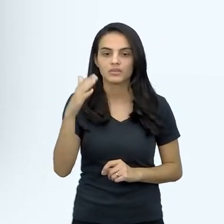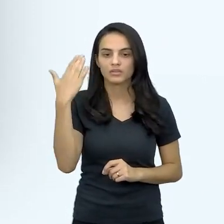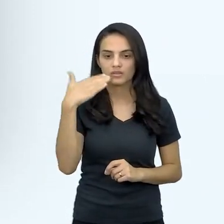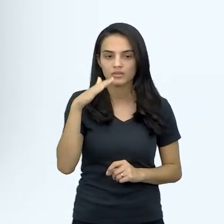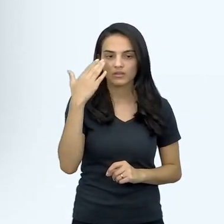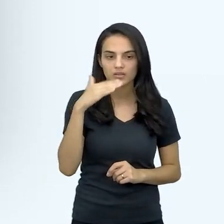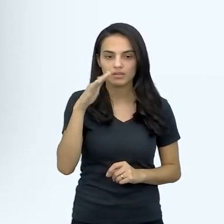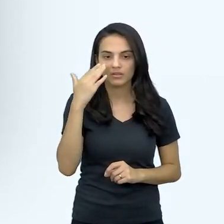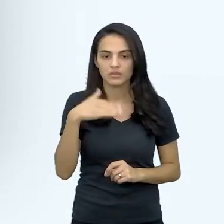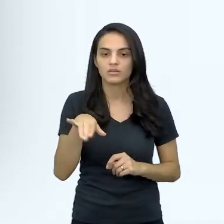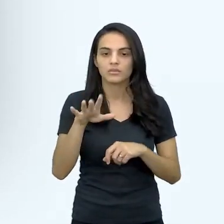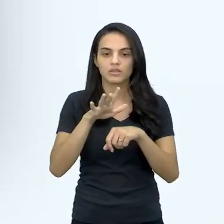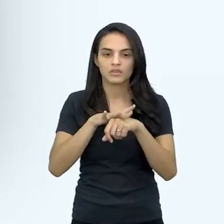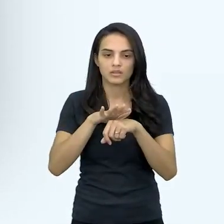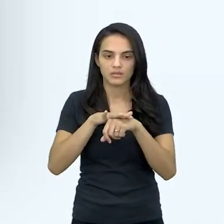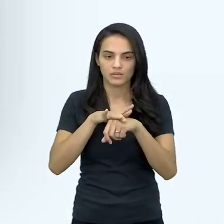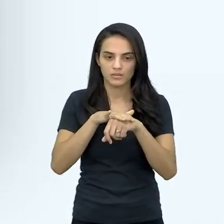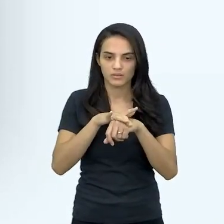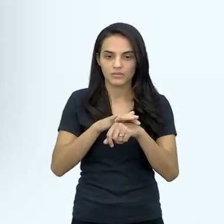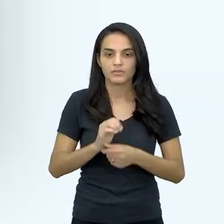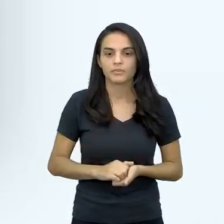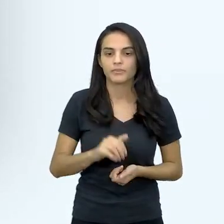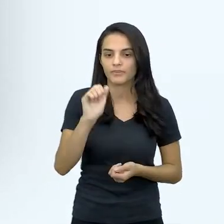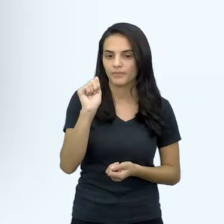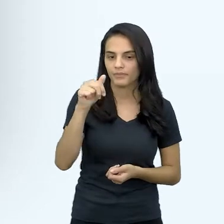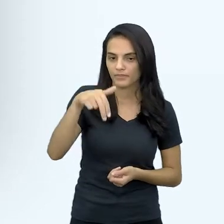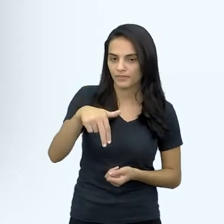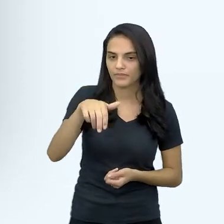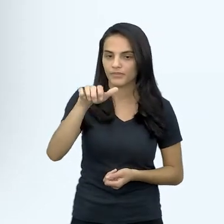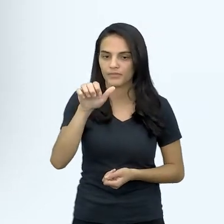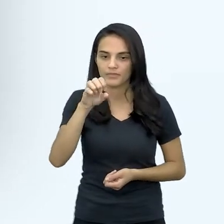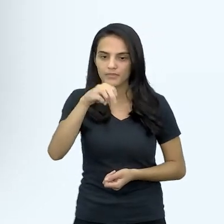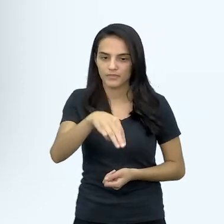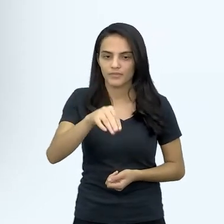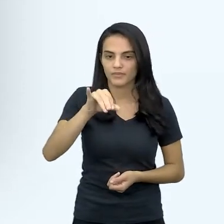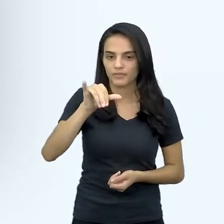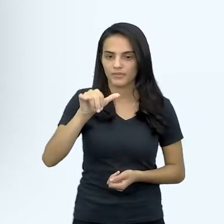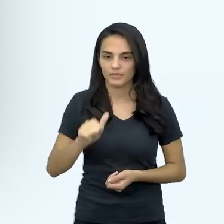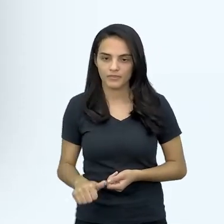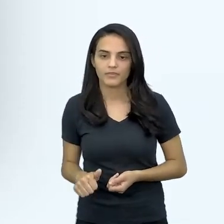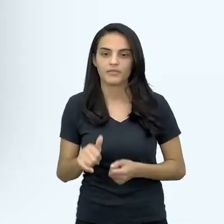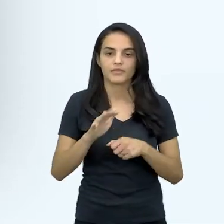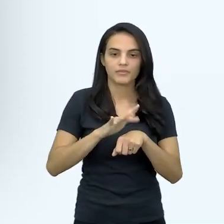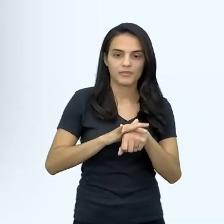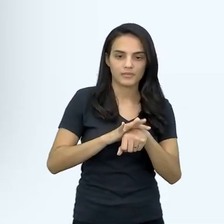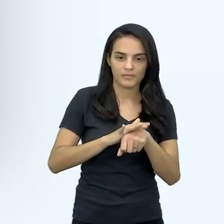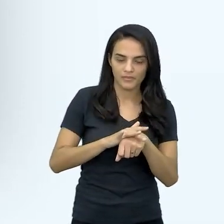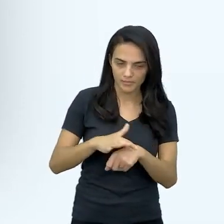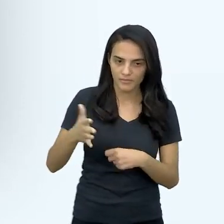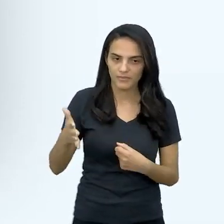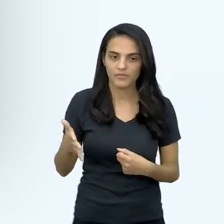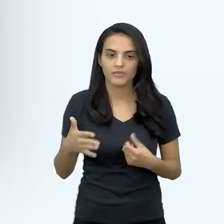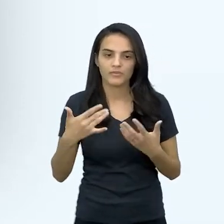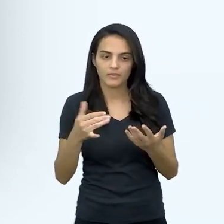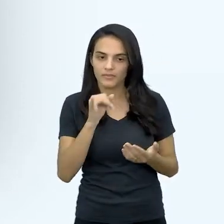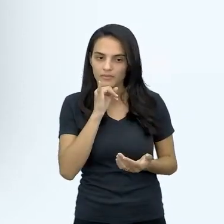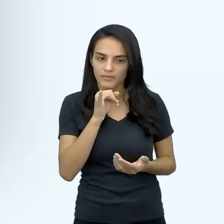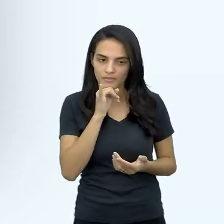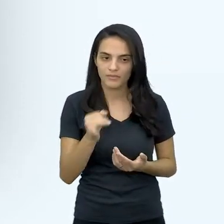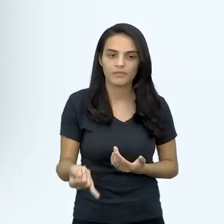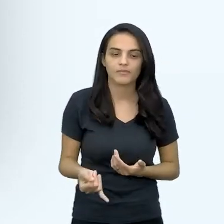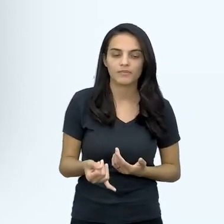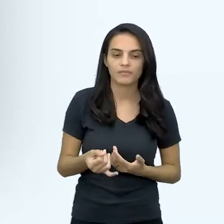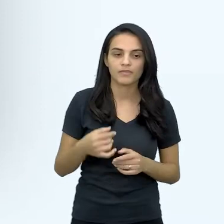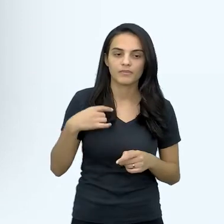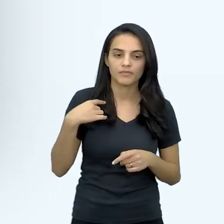sobre essa doença, né. A anemia é uma doença, né, que ocorre quando não há um aumento suficiente